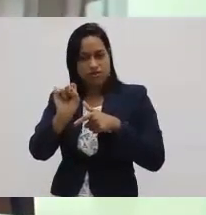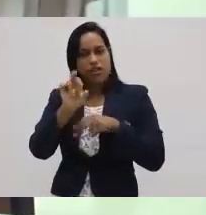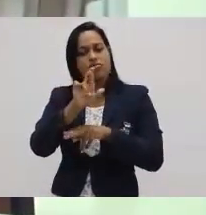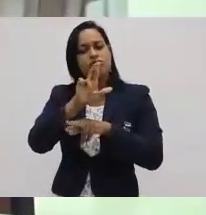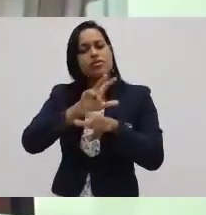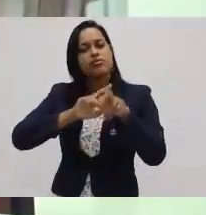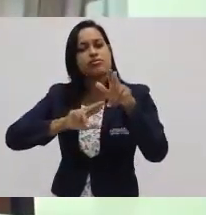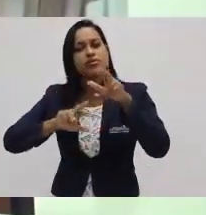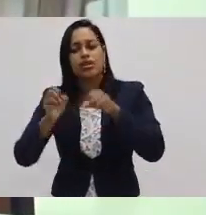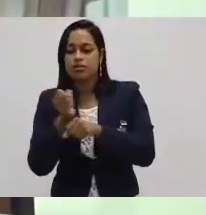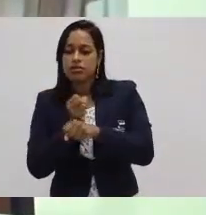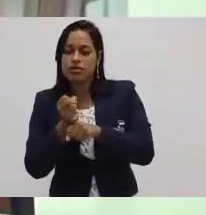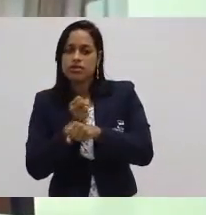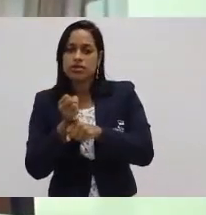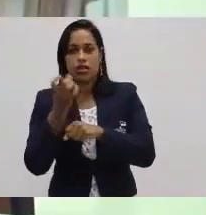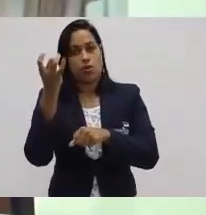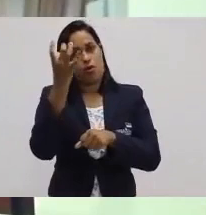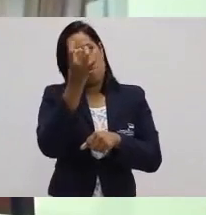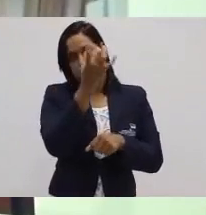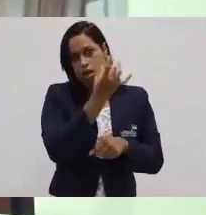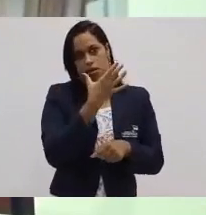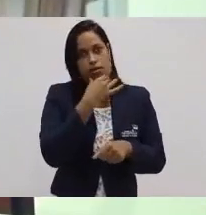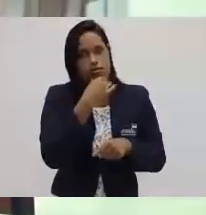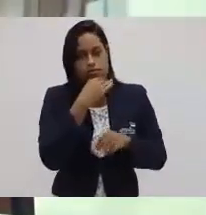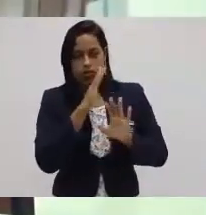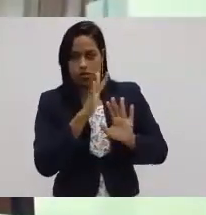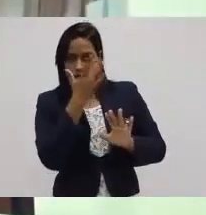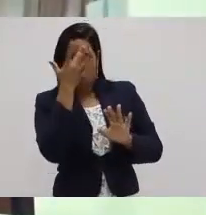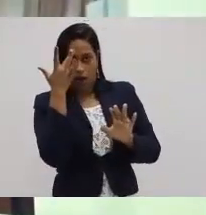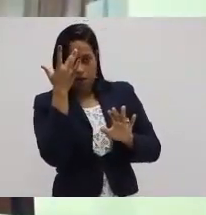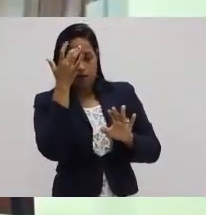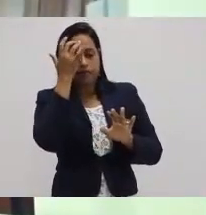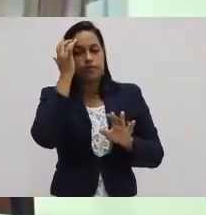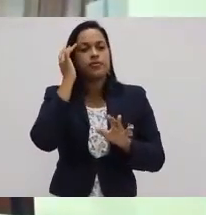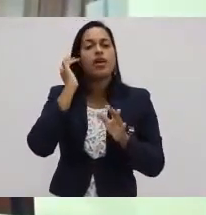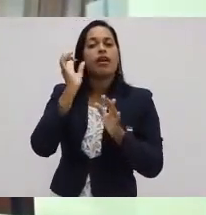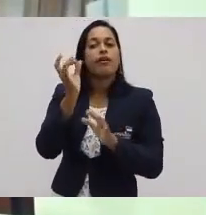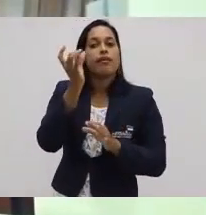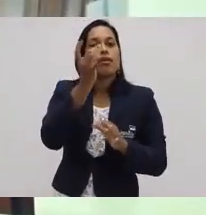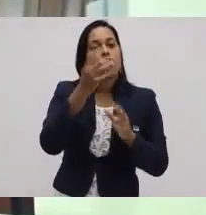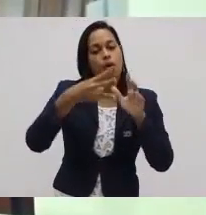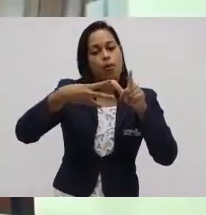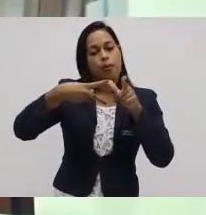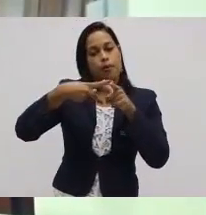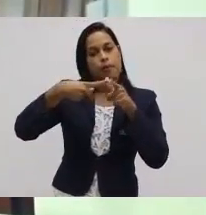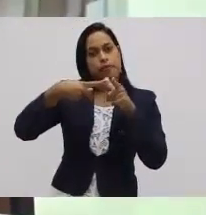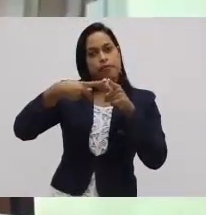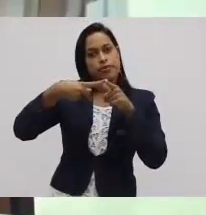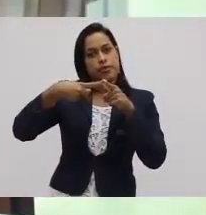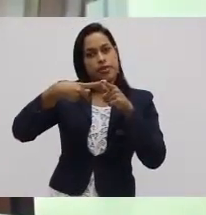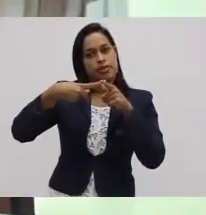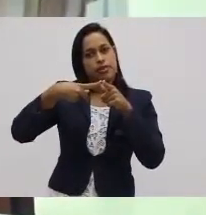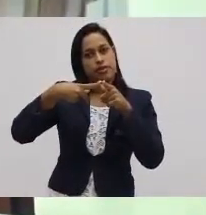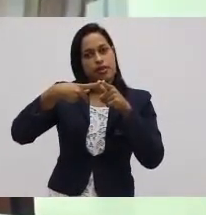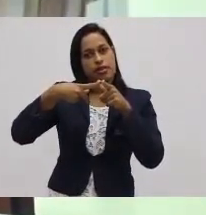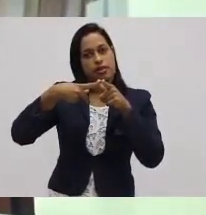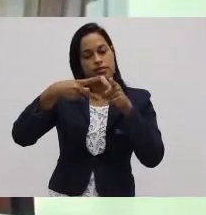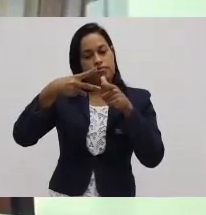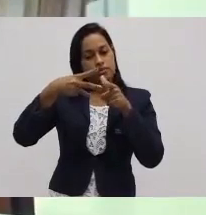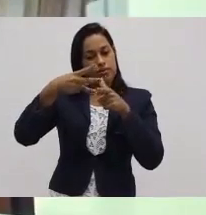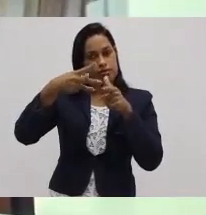ano, de acordo com cada autor. Então, vamos nos focar no que cada fase representa. A primeira fase, de